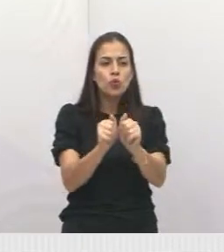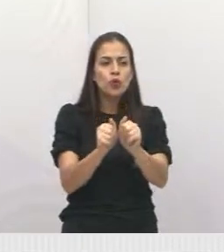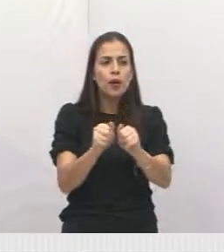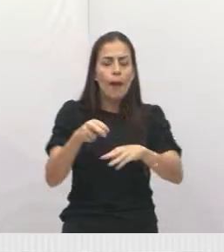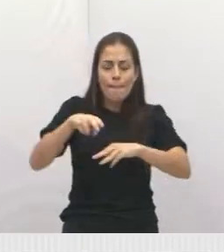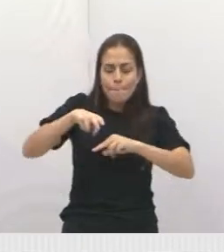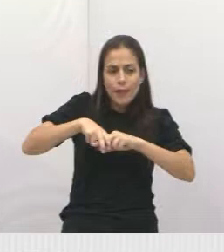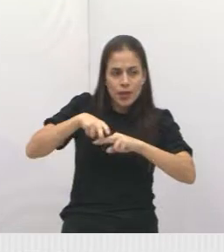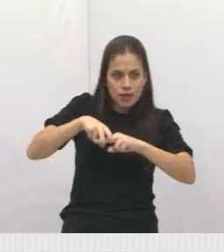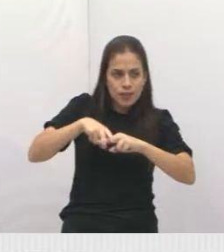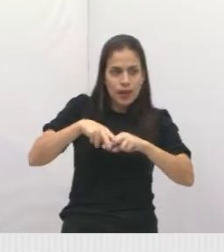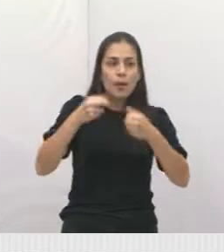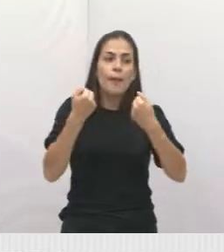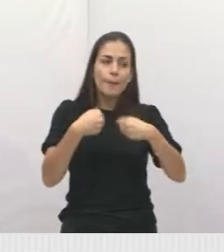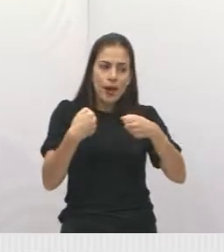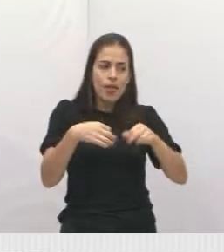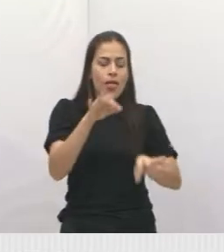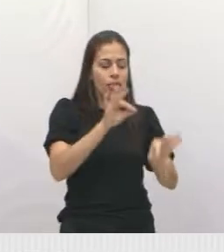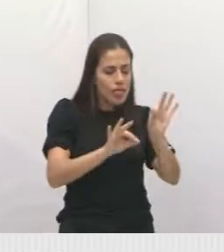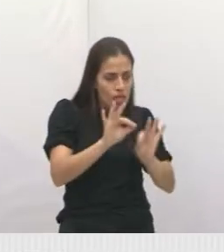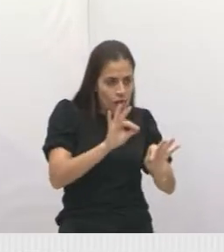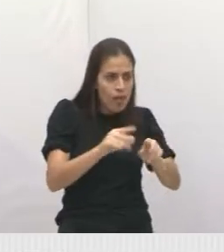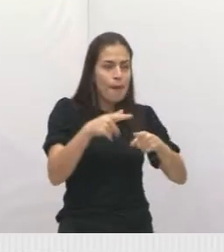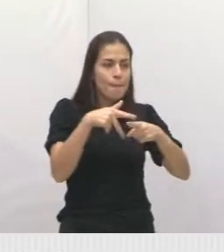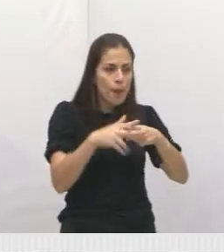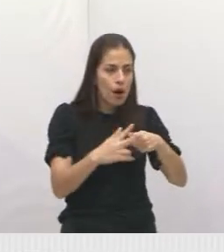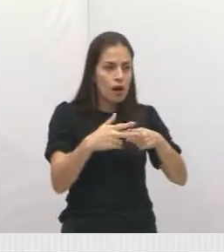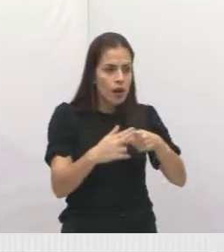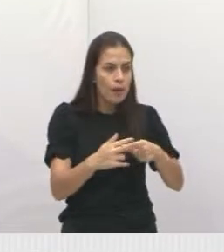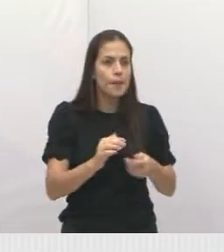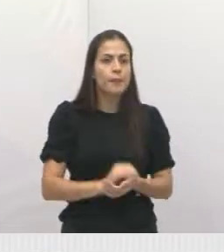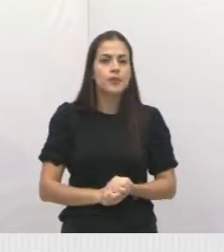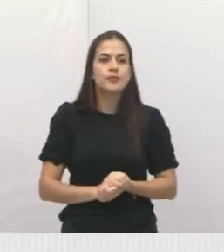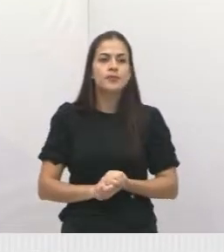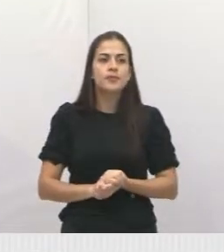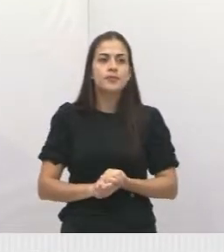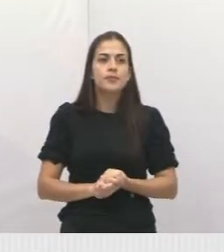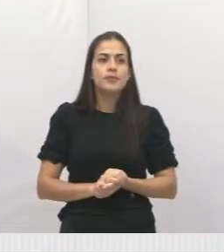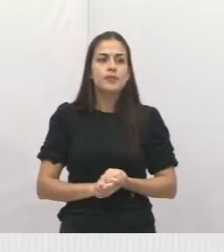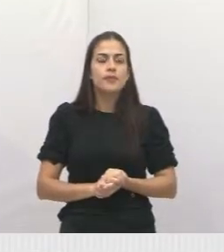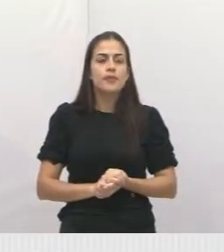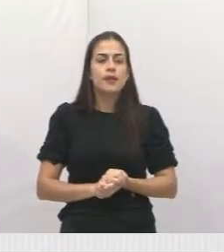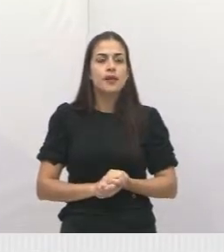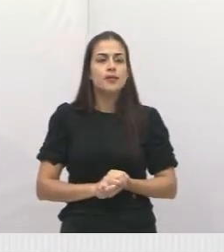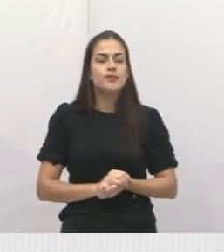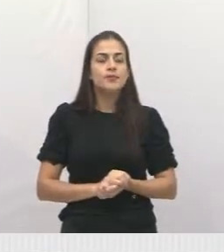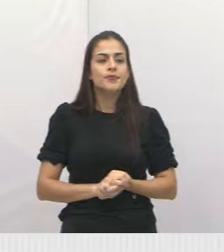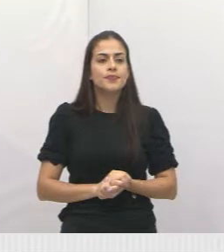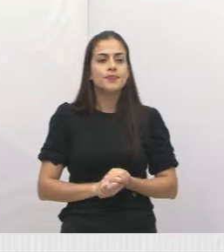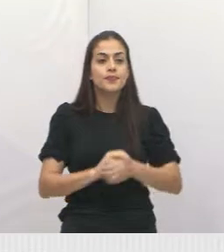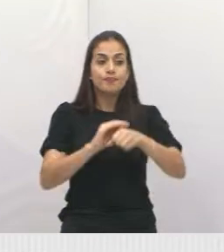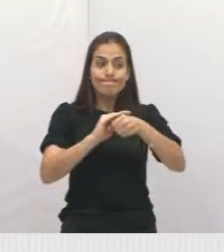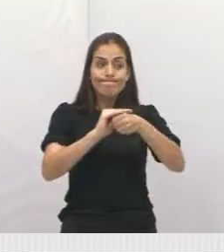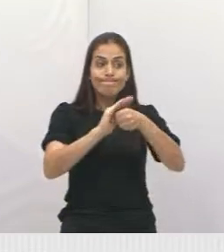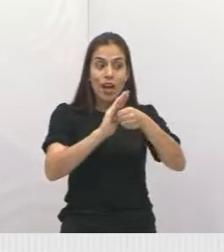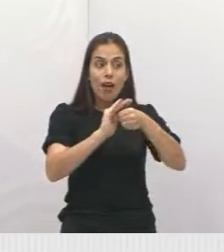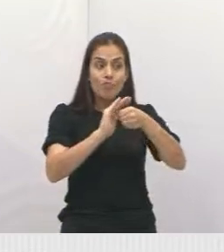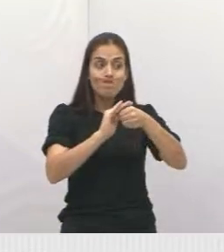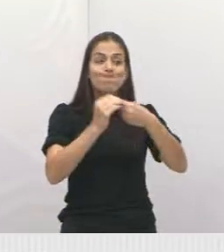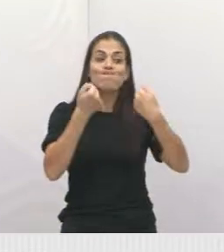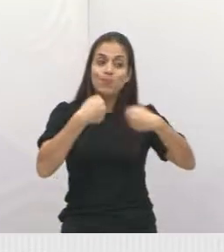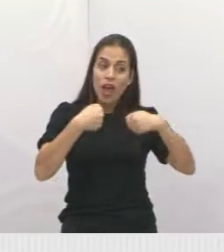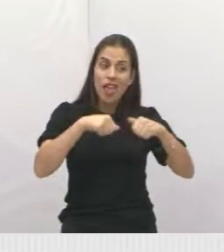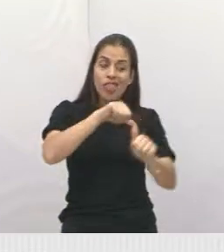né? Então a gente está pedindo aí a mobilidade urbana também em providência. Próximo. Mais uma tampa aí também que está pedindo aí